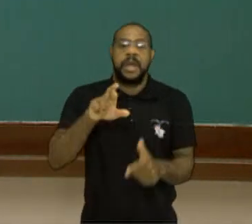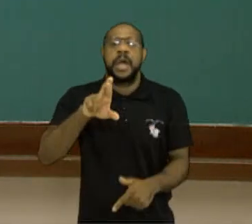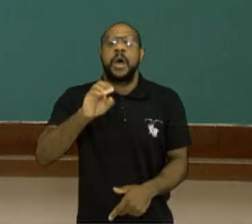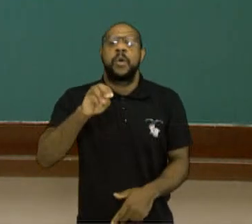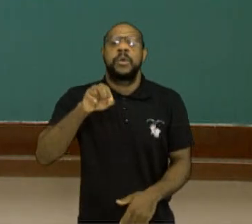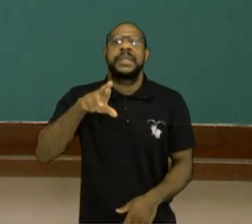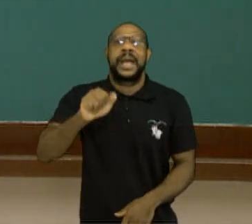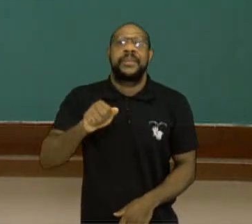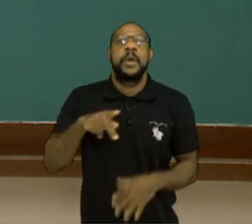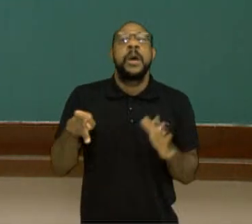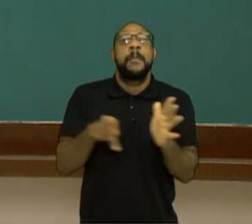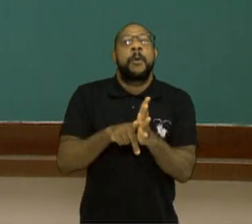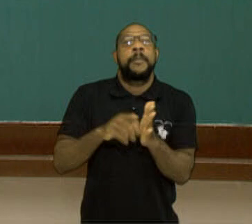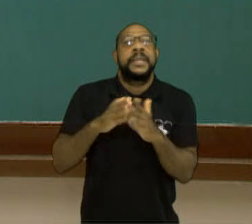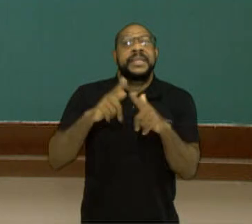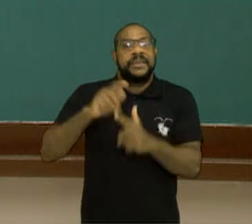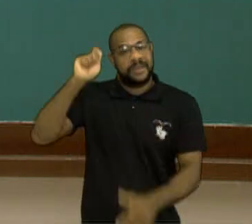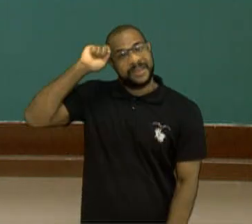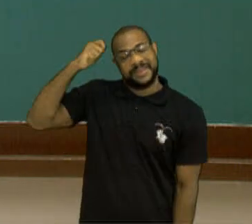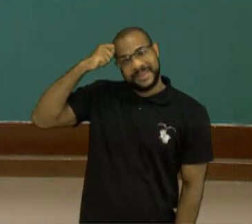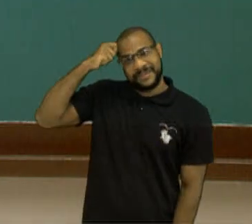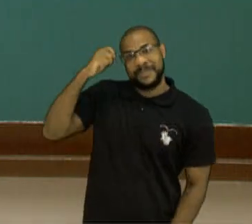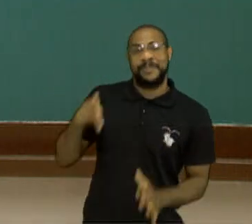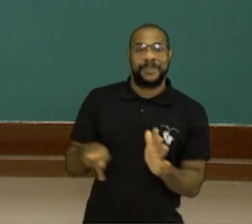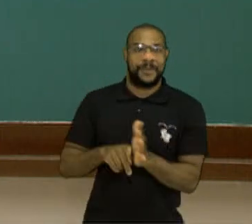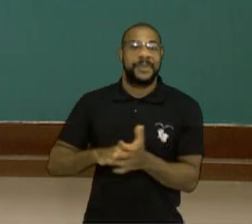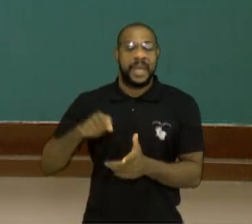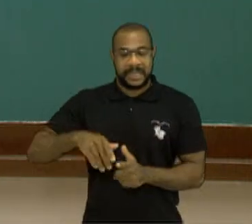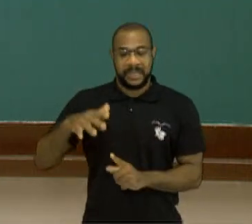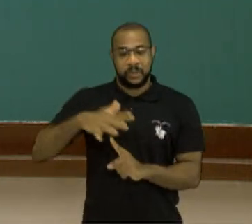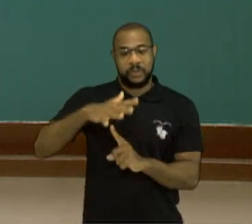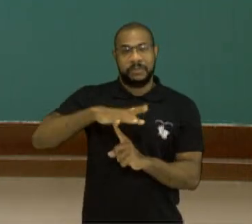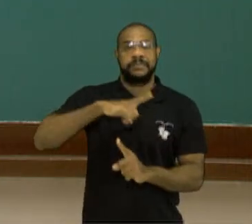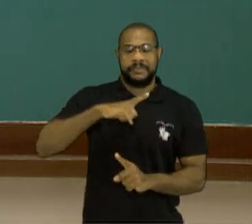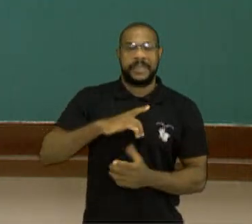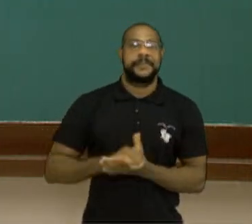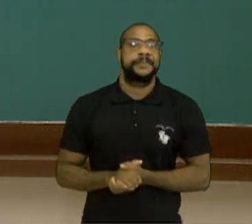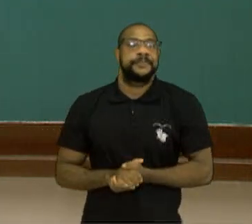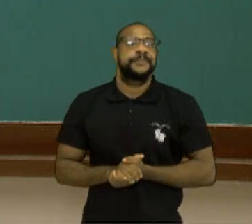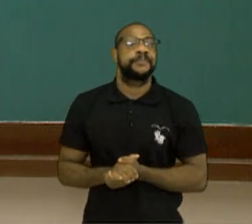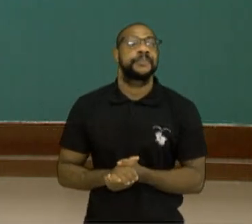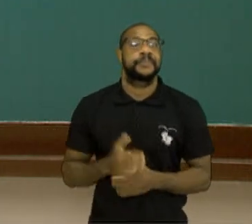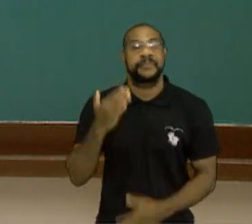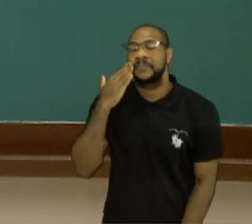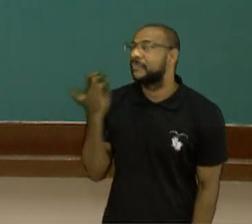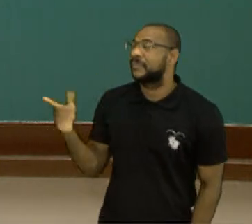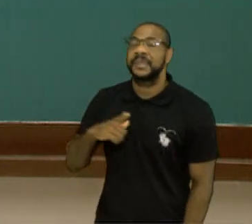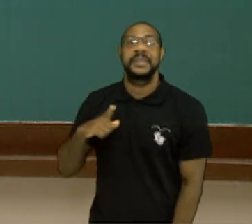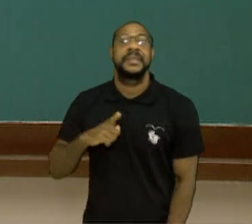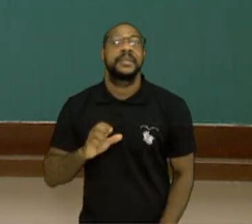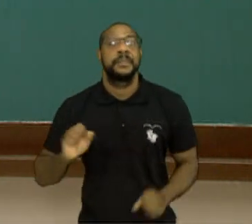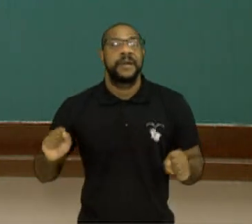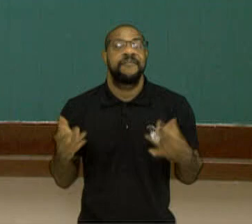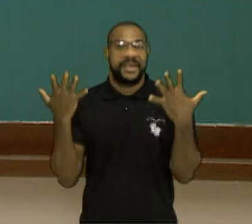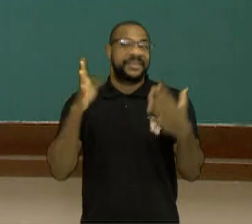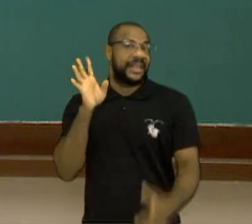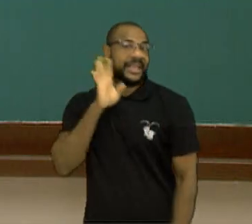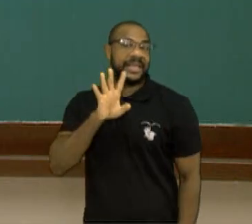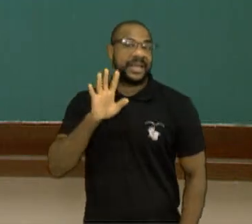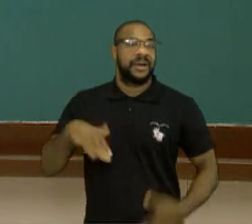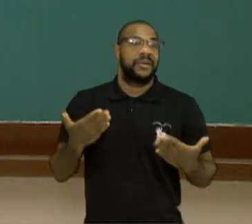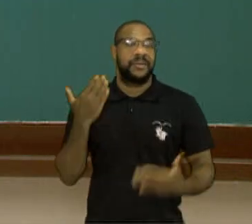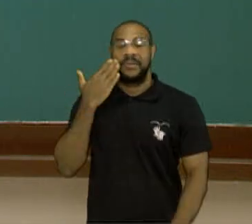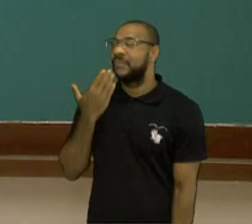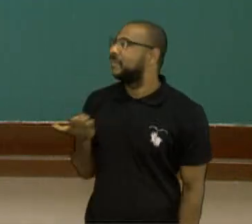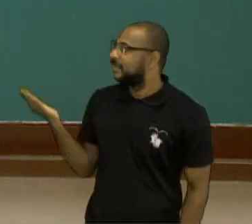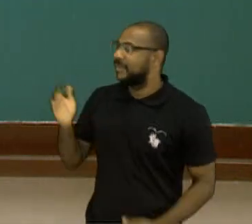Negros. A de Curitiba é uma das poucas que se preserva como era originalmente. Também temos uma festa bem bacana. Cada lugar do